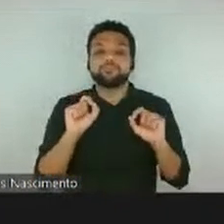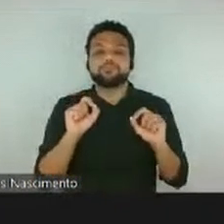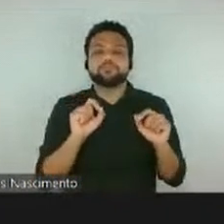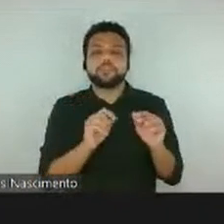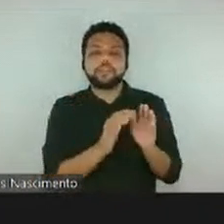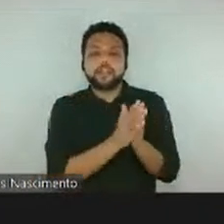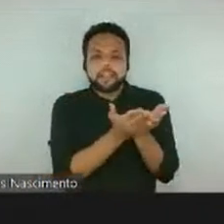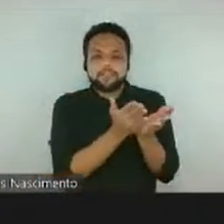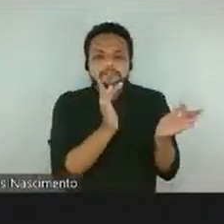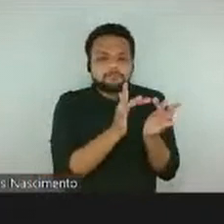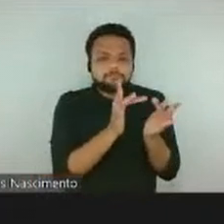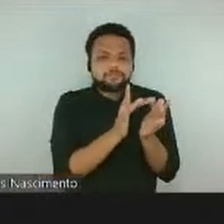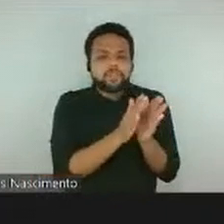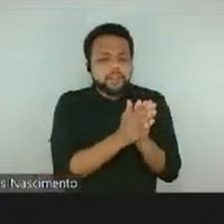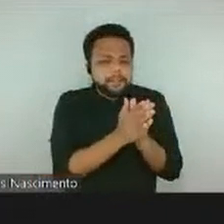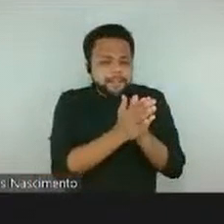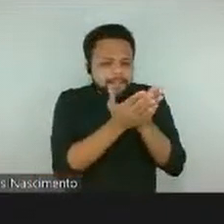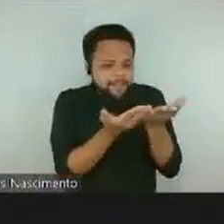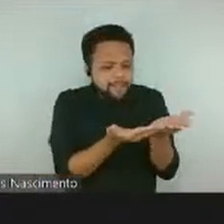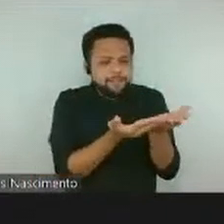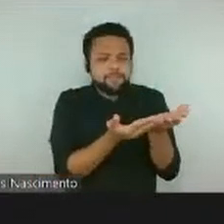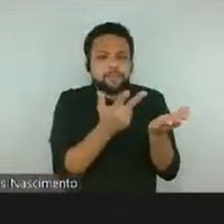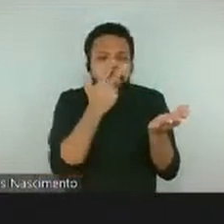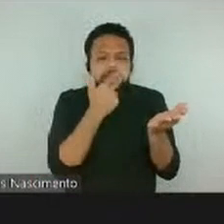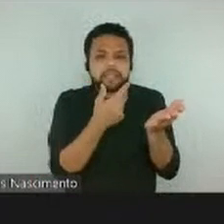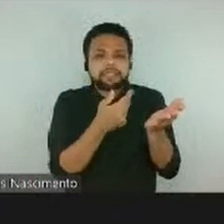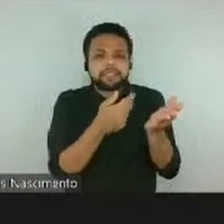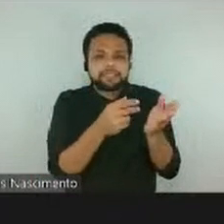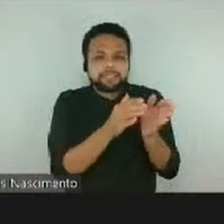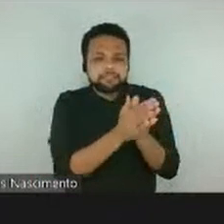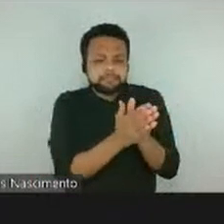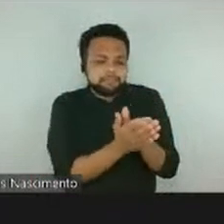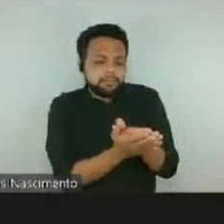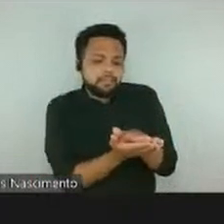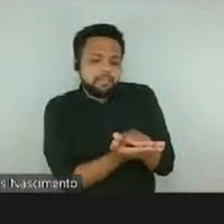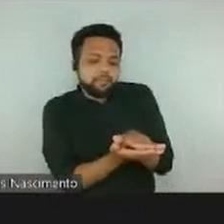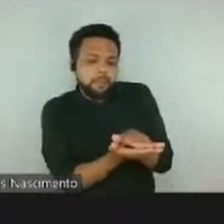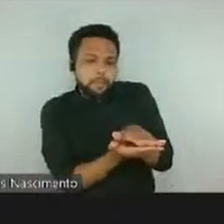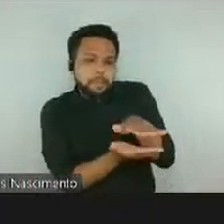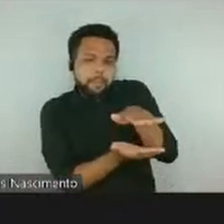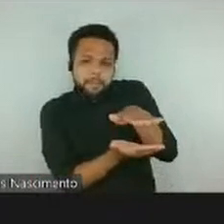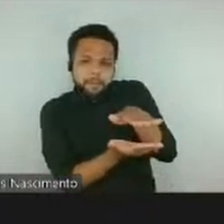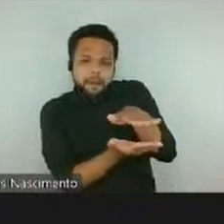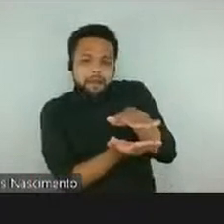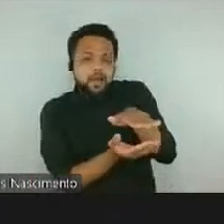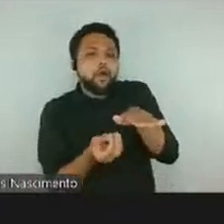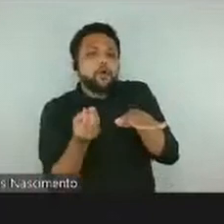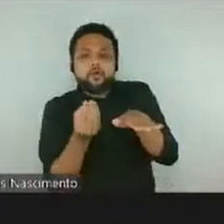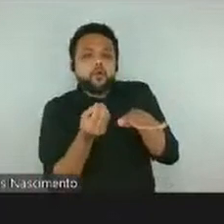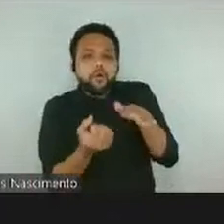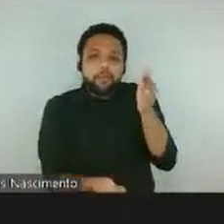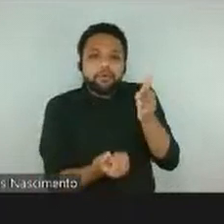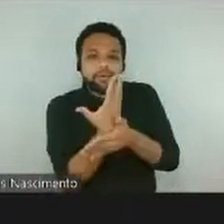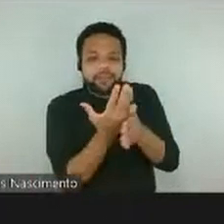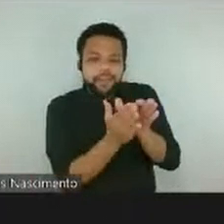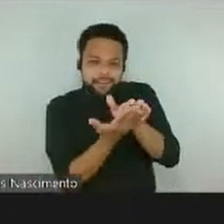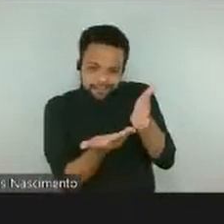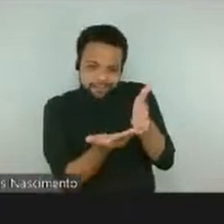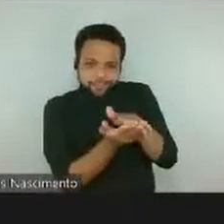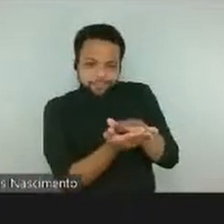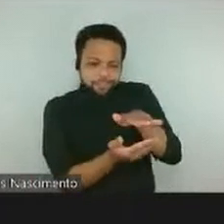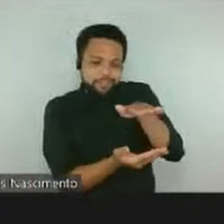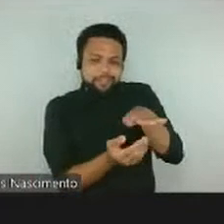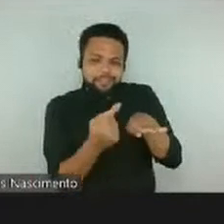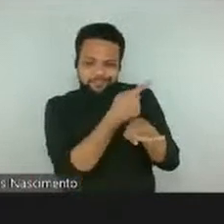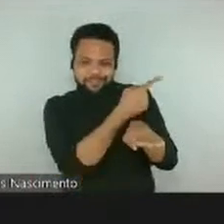do desmonte do livro, das ferramentas, inclusive, de produção do livro, e foi muito